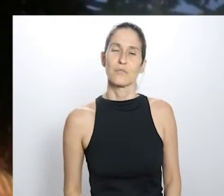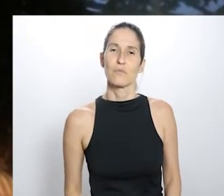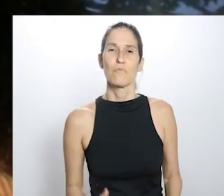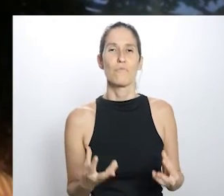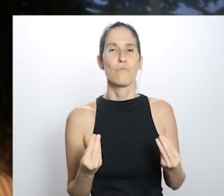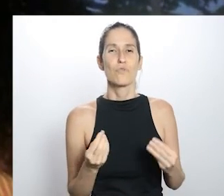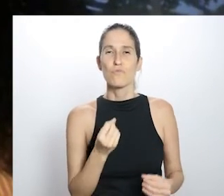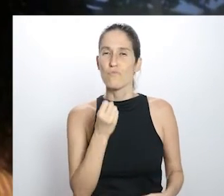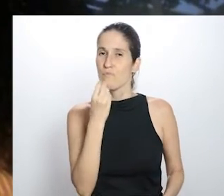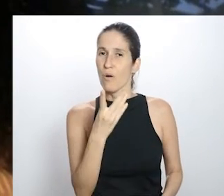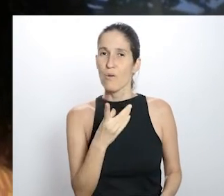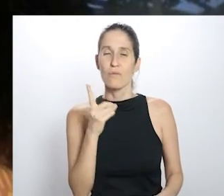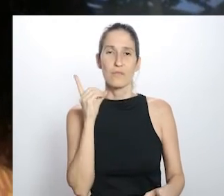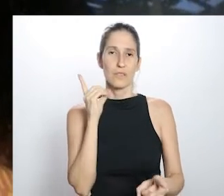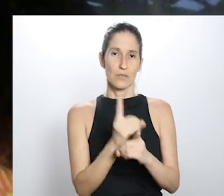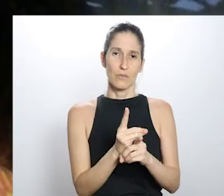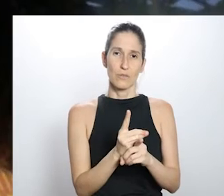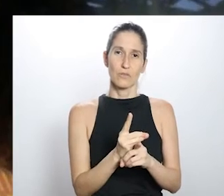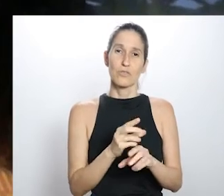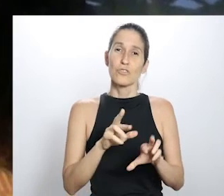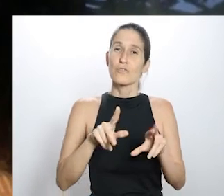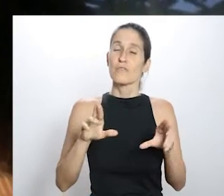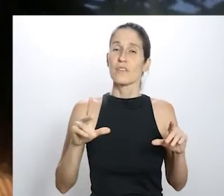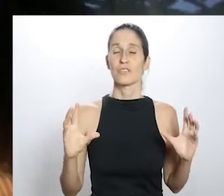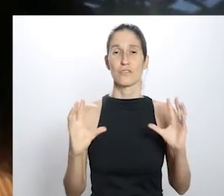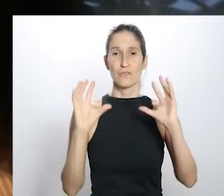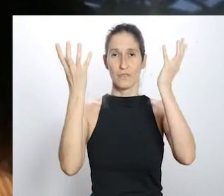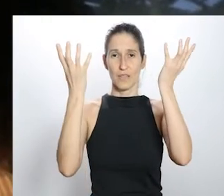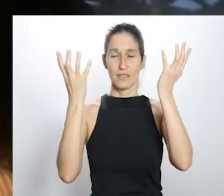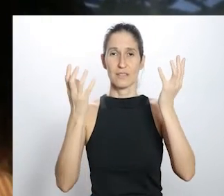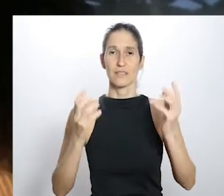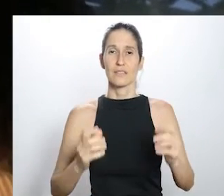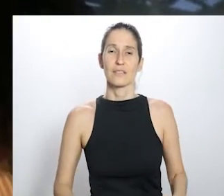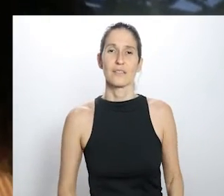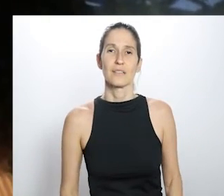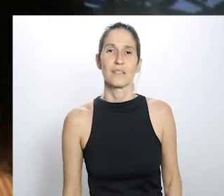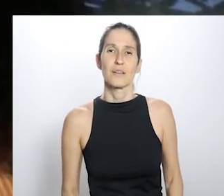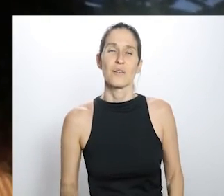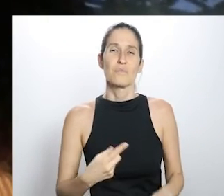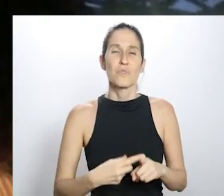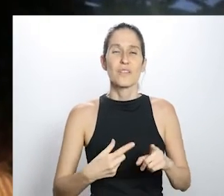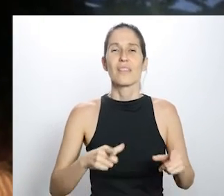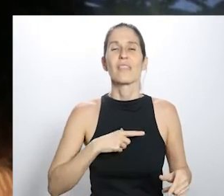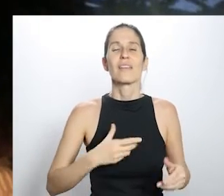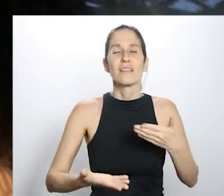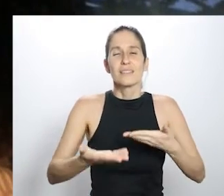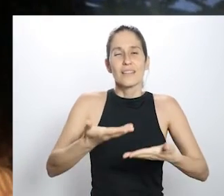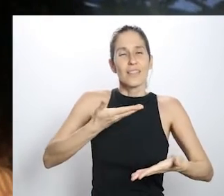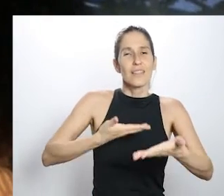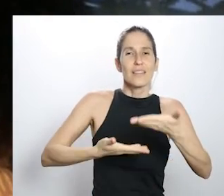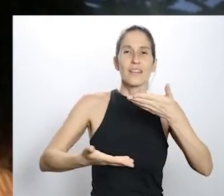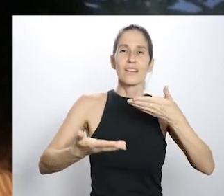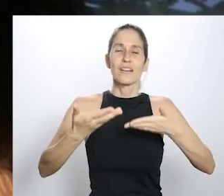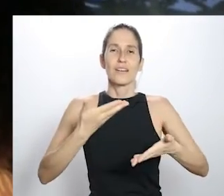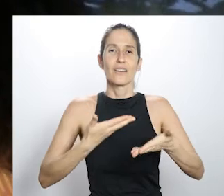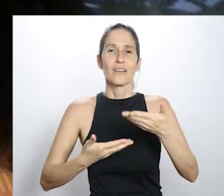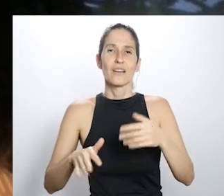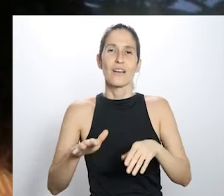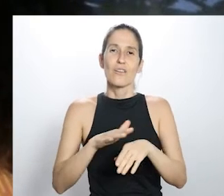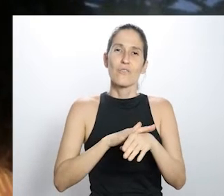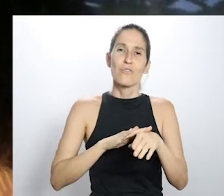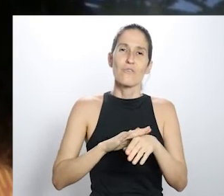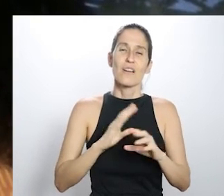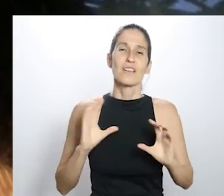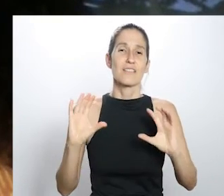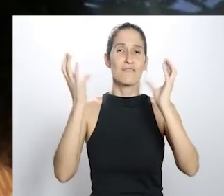né? É realmente mais um encontro mesmo do que um festival. Tem esse caráter, né? De interação, de